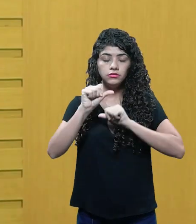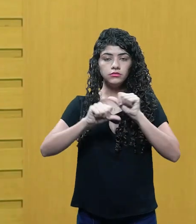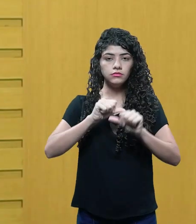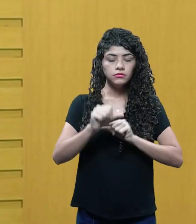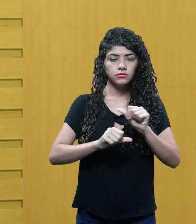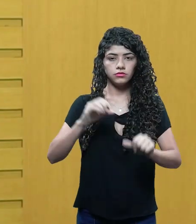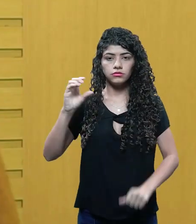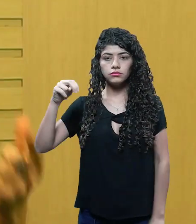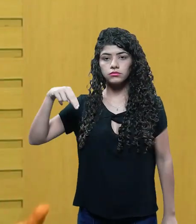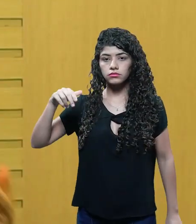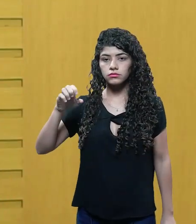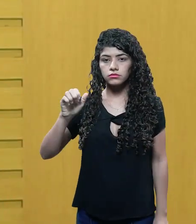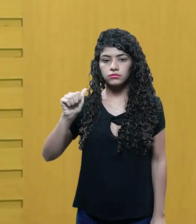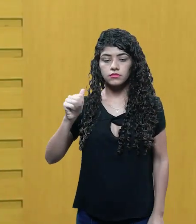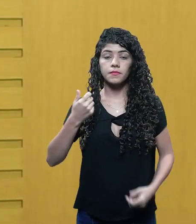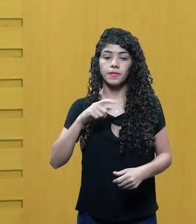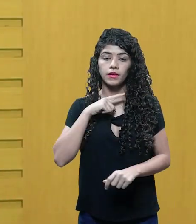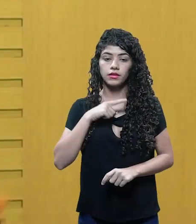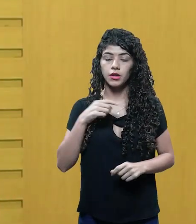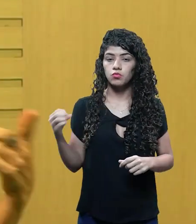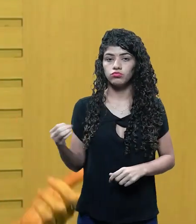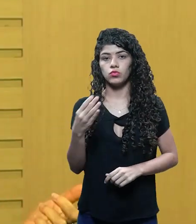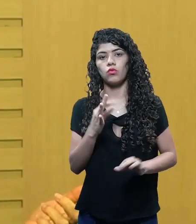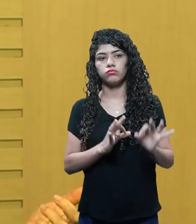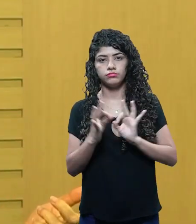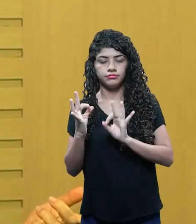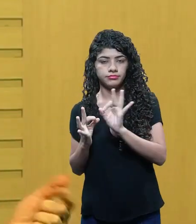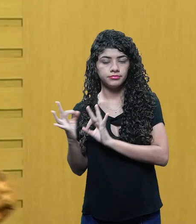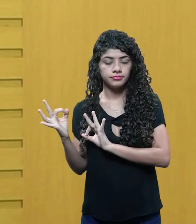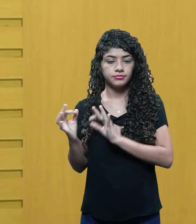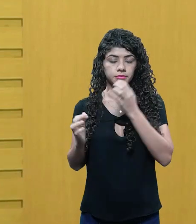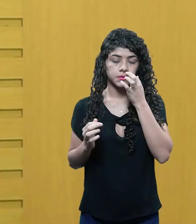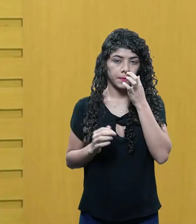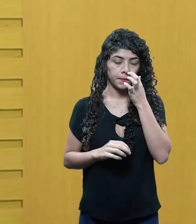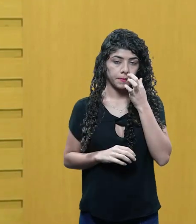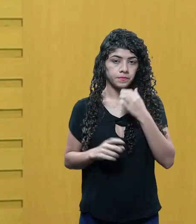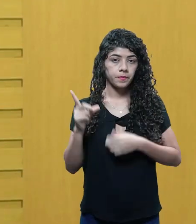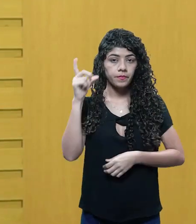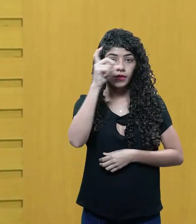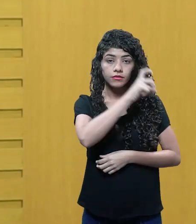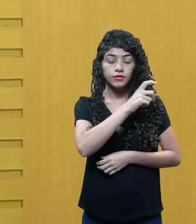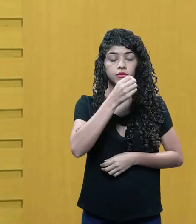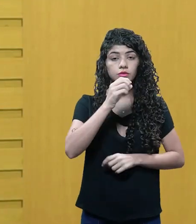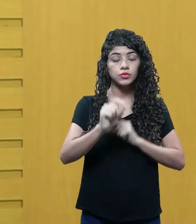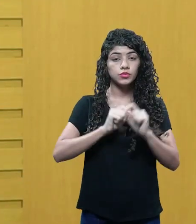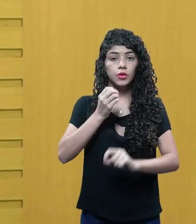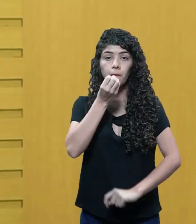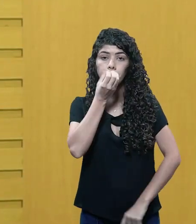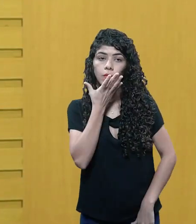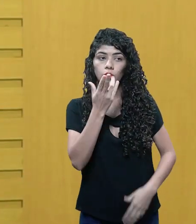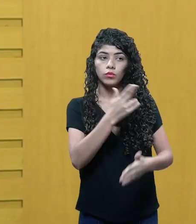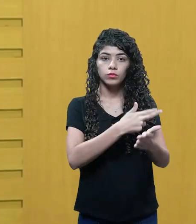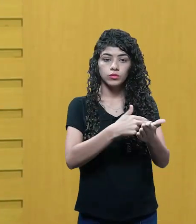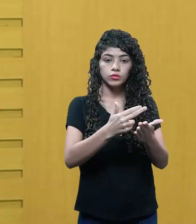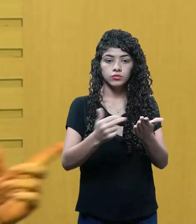muda uma cena, que você acrescenta uma cena, ele ganha um novo tratamento, certo? Então, dificilmente um bom roteiro,